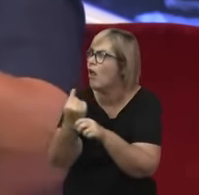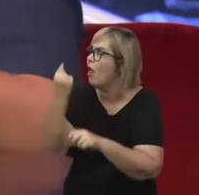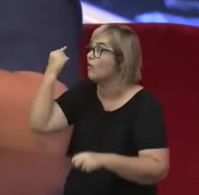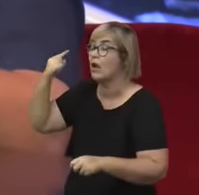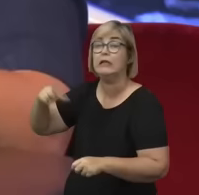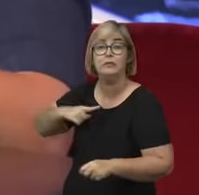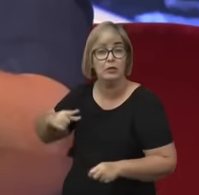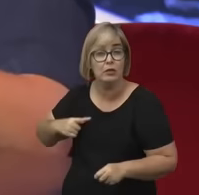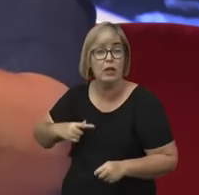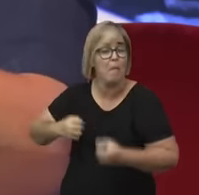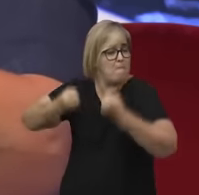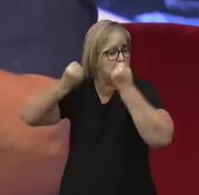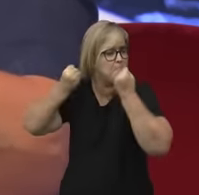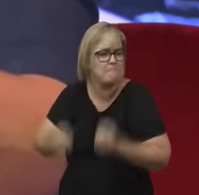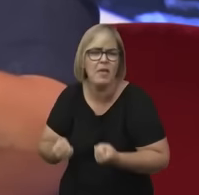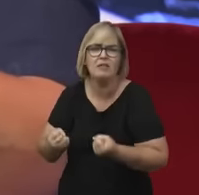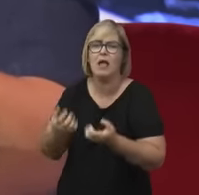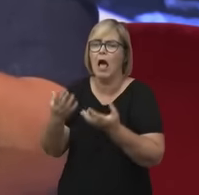com estruturas